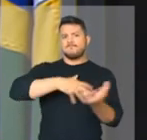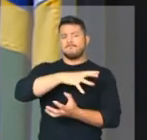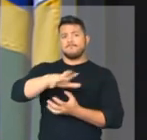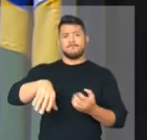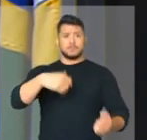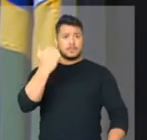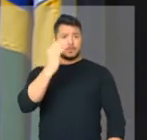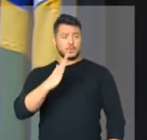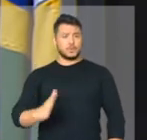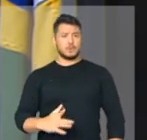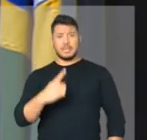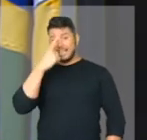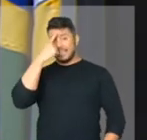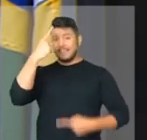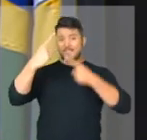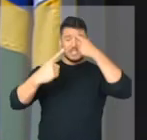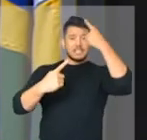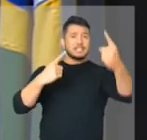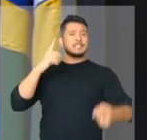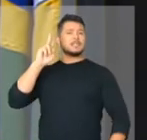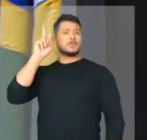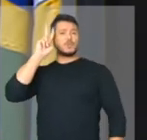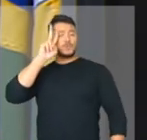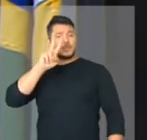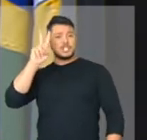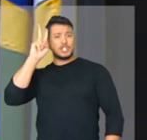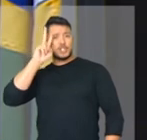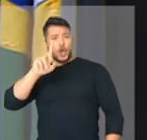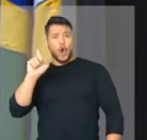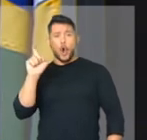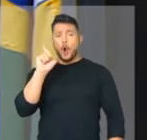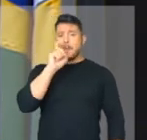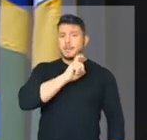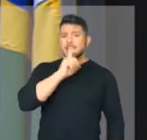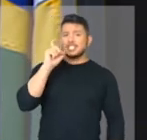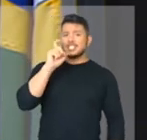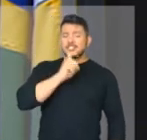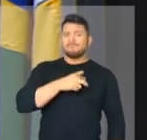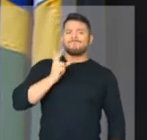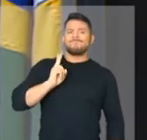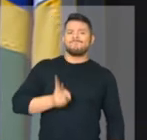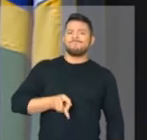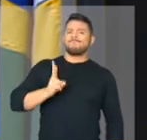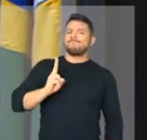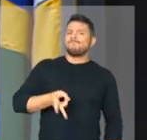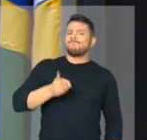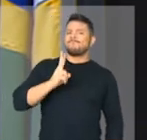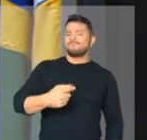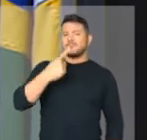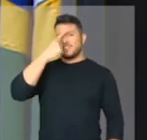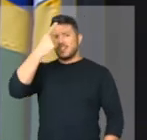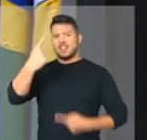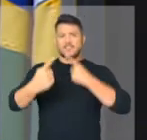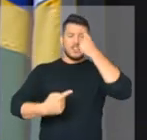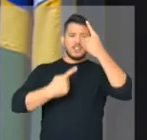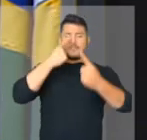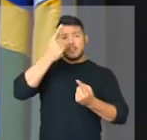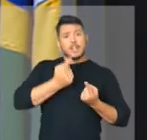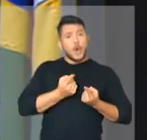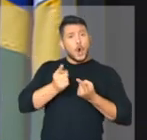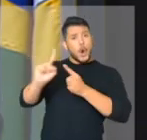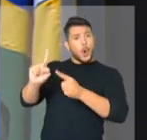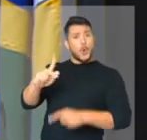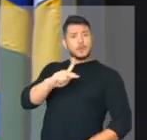narrativas, faláceis a todo momento, diariamente, contra o presidente Bolsonaro